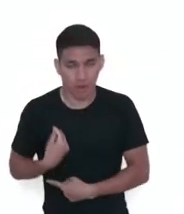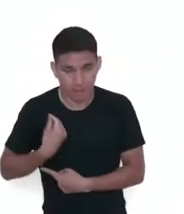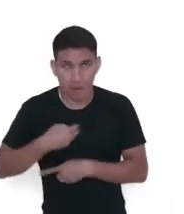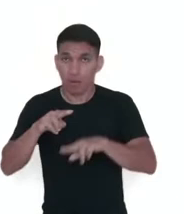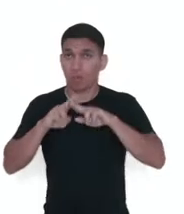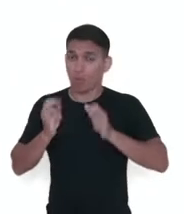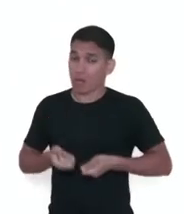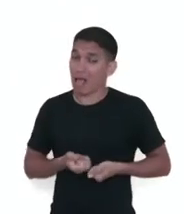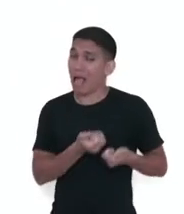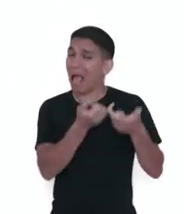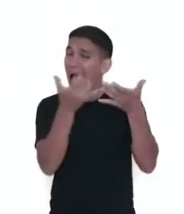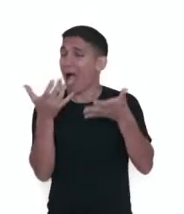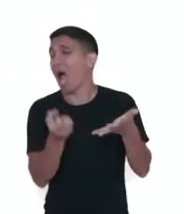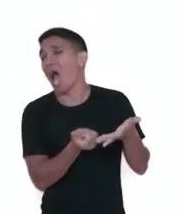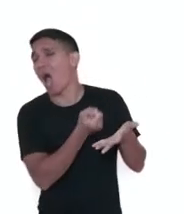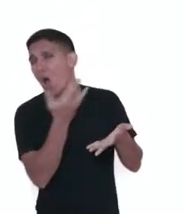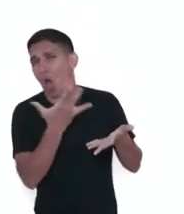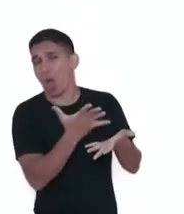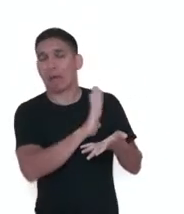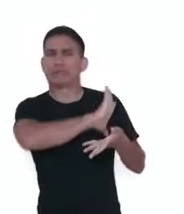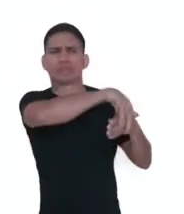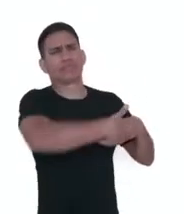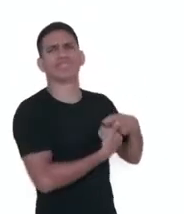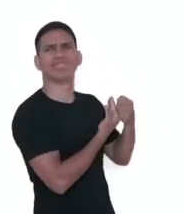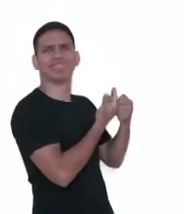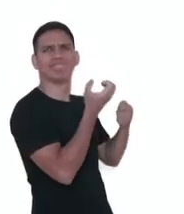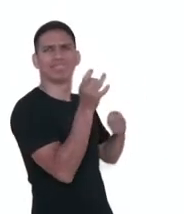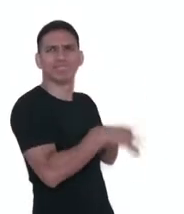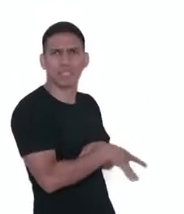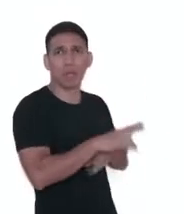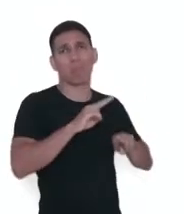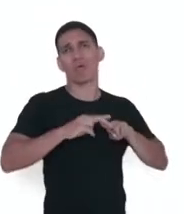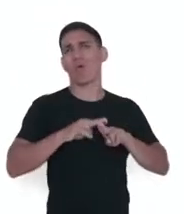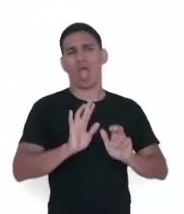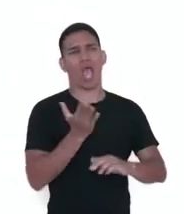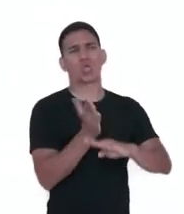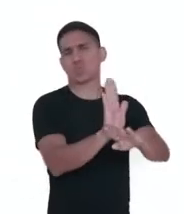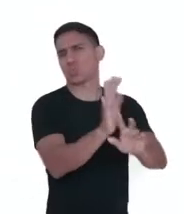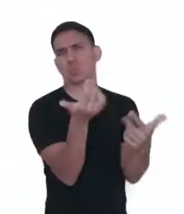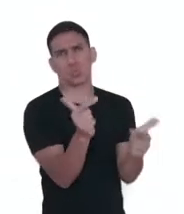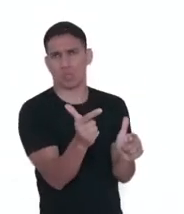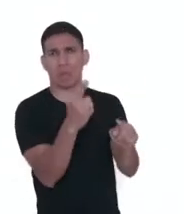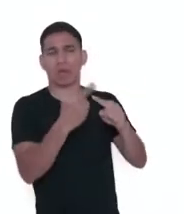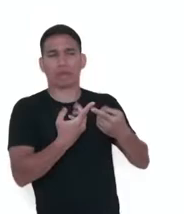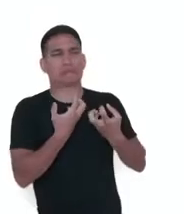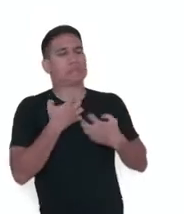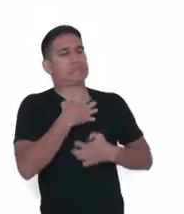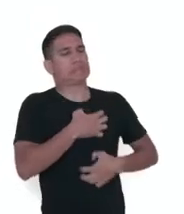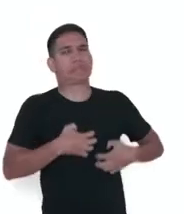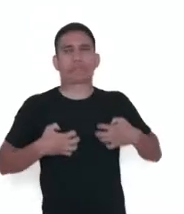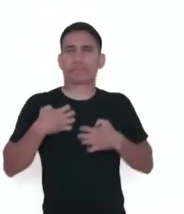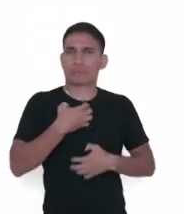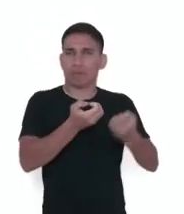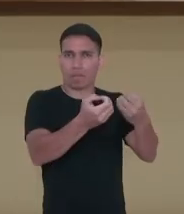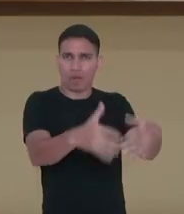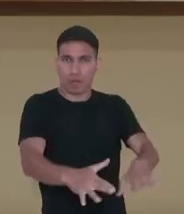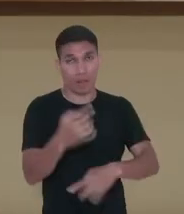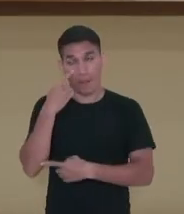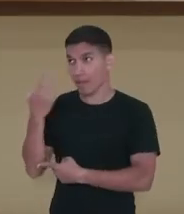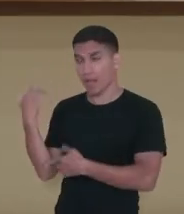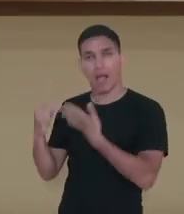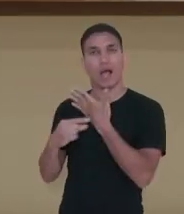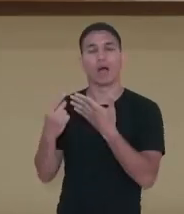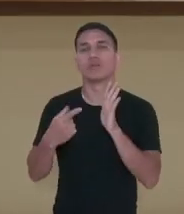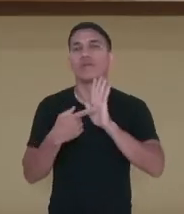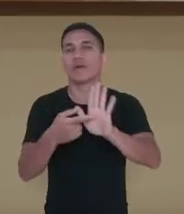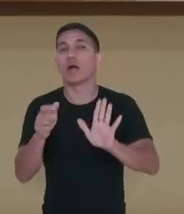escondidas num baú. Num baú fechado é sete chaves. Porque não edificam, porque magoam, porque destroem. Observem que aqui a autora